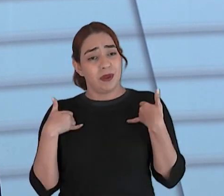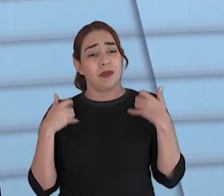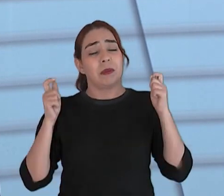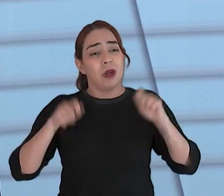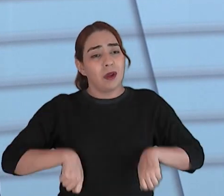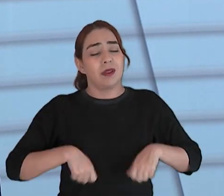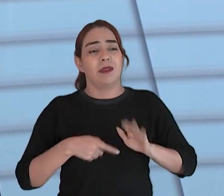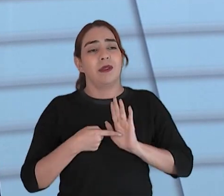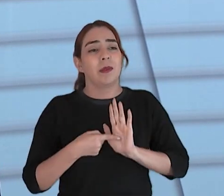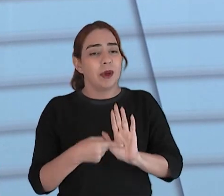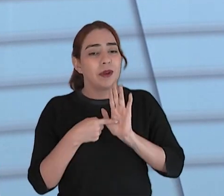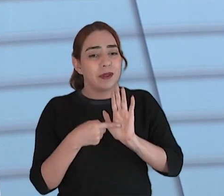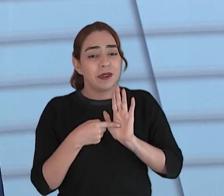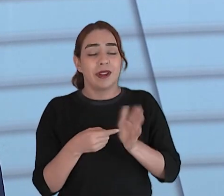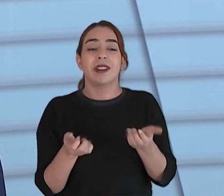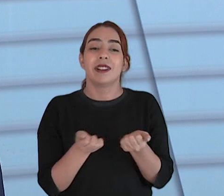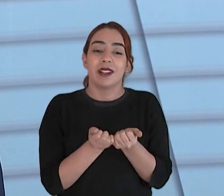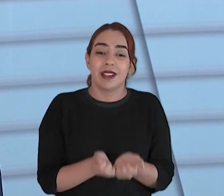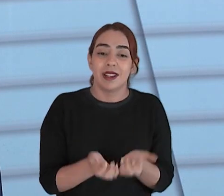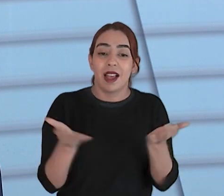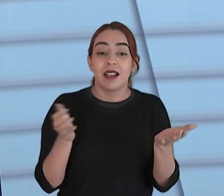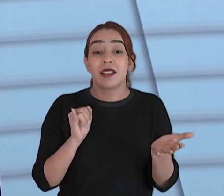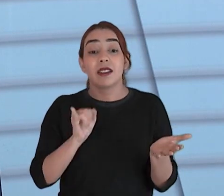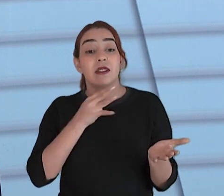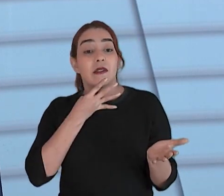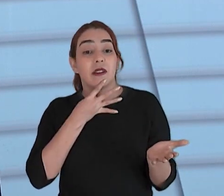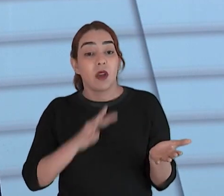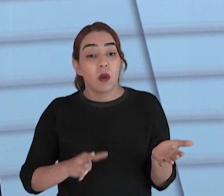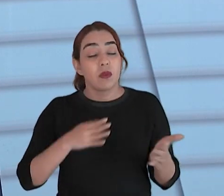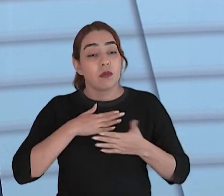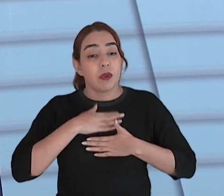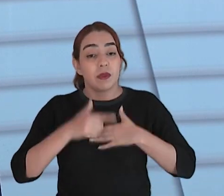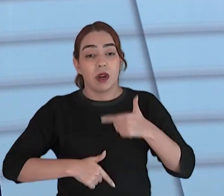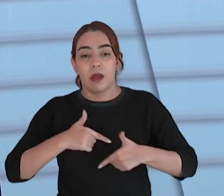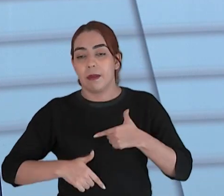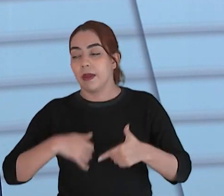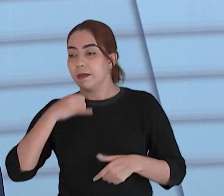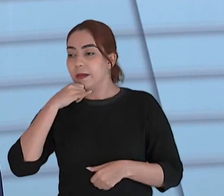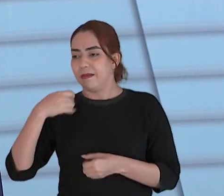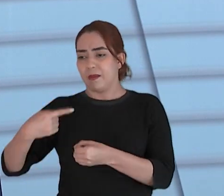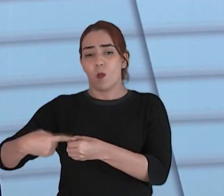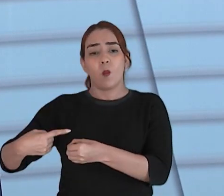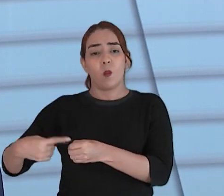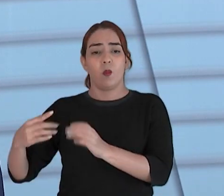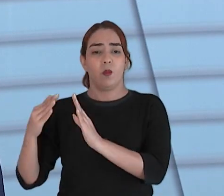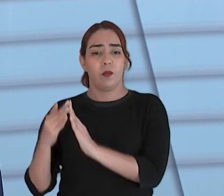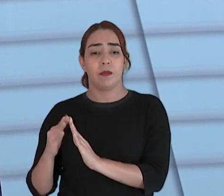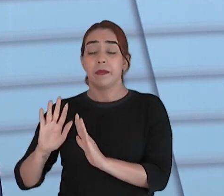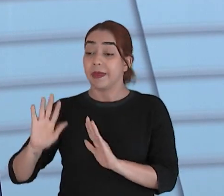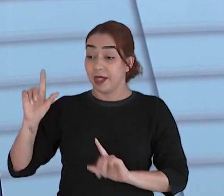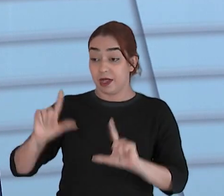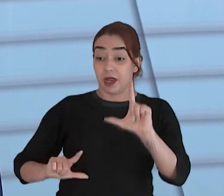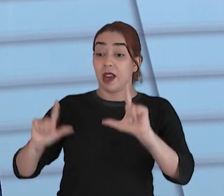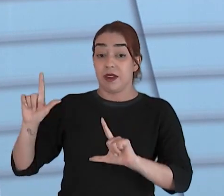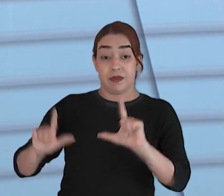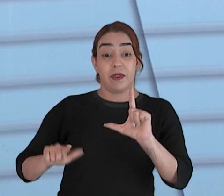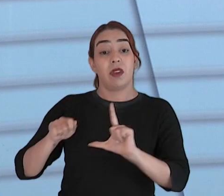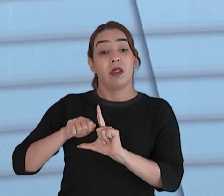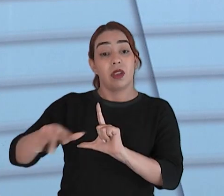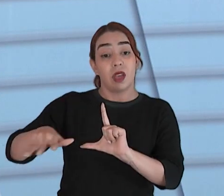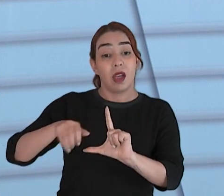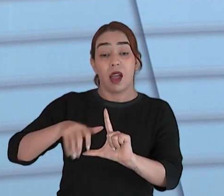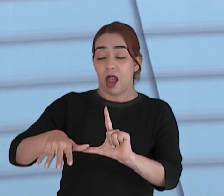cearenses, aqueles que não conhecem o nosso trabalho, aqueles que moram lá no interior, mas que a TV chega lá, que o rádio chega lá,